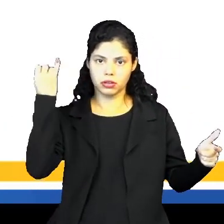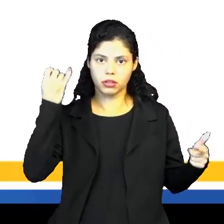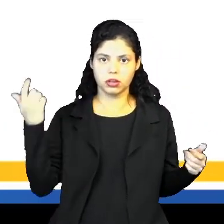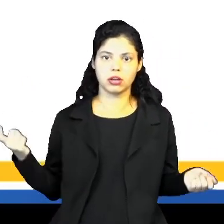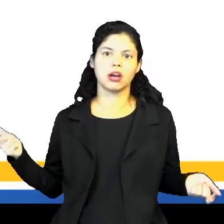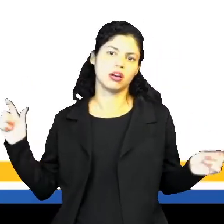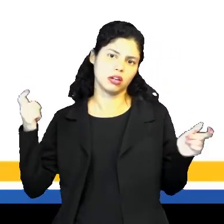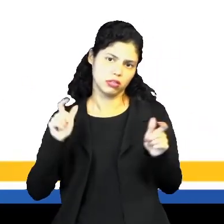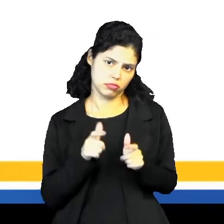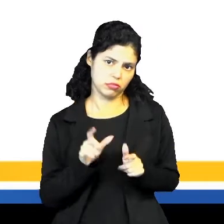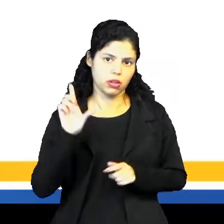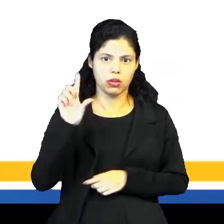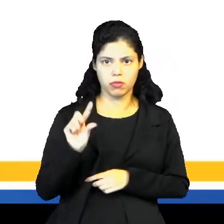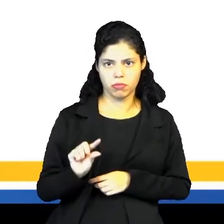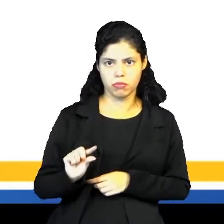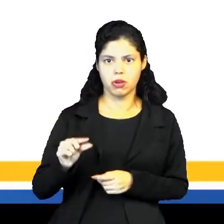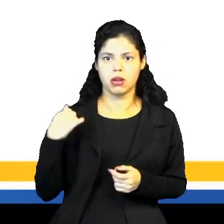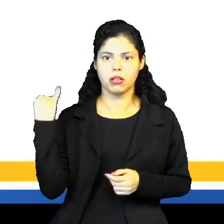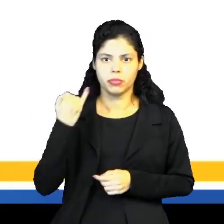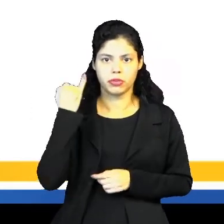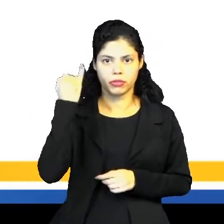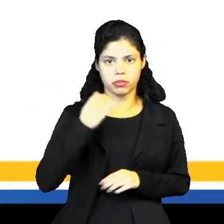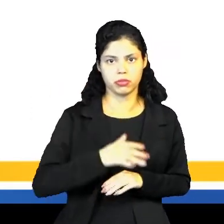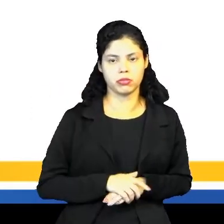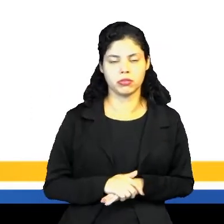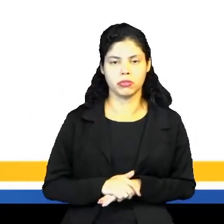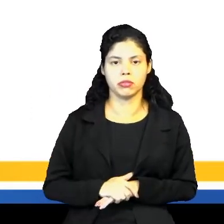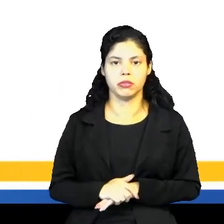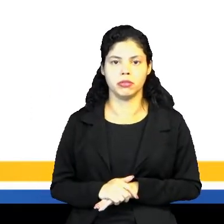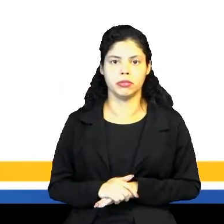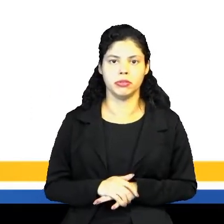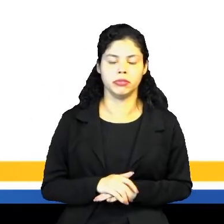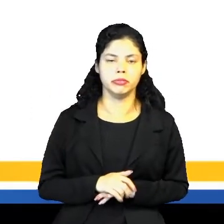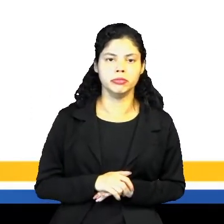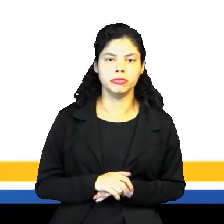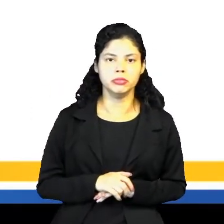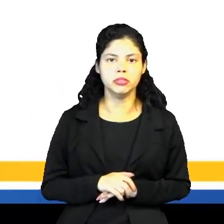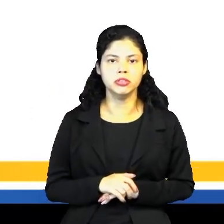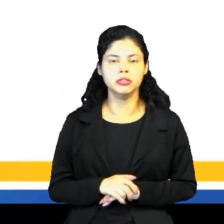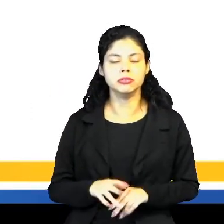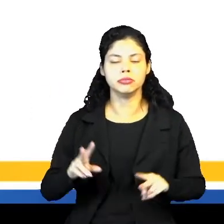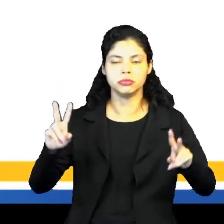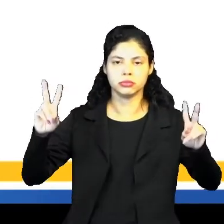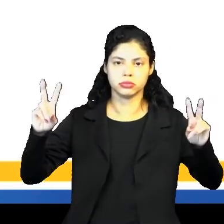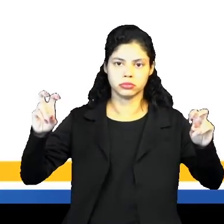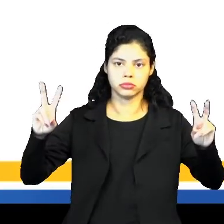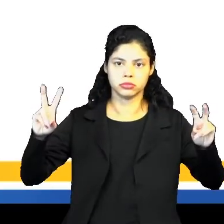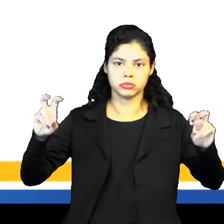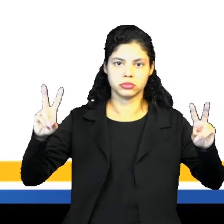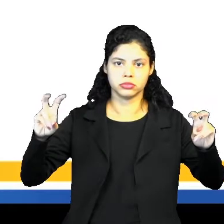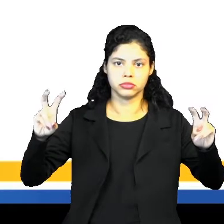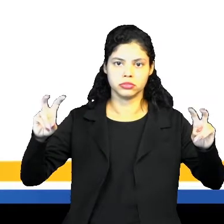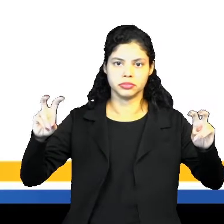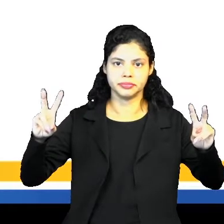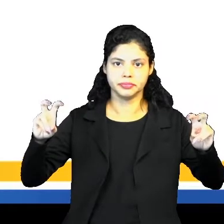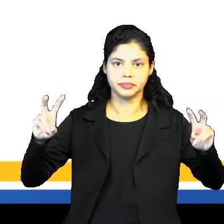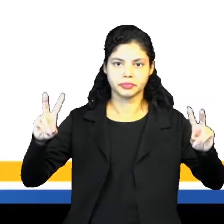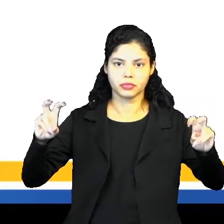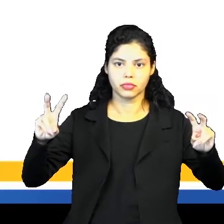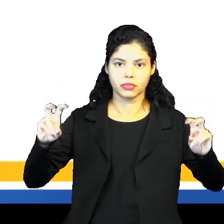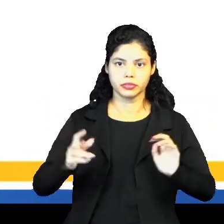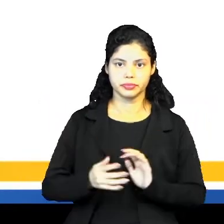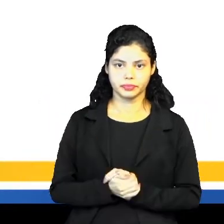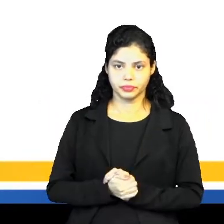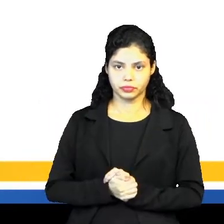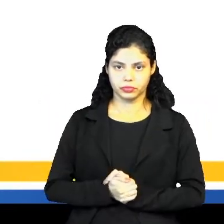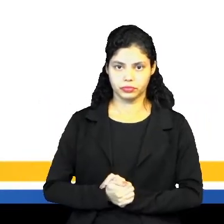menos importante, né? Então, vamos lá. Começamos ali com o título, né? Pirâmide começa de